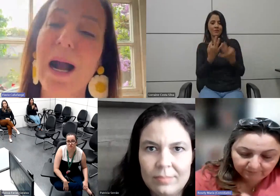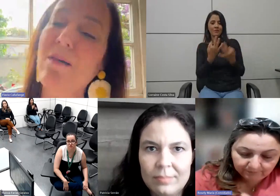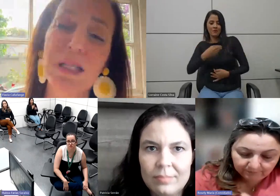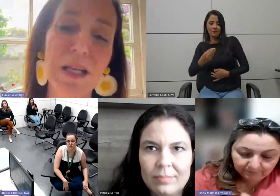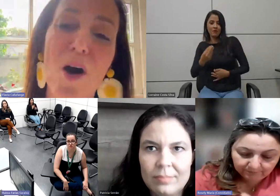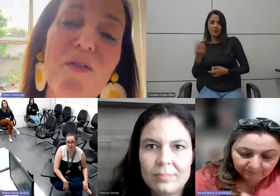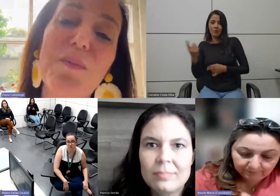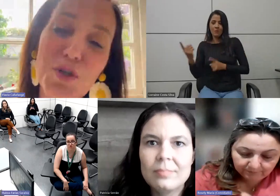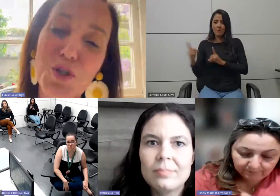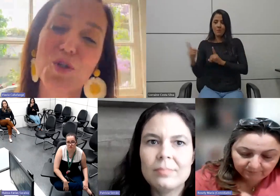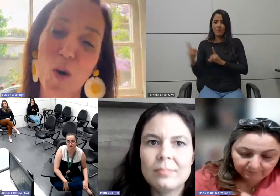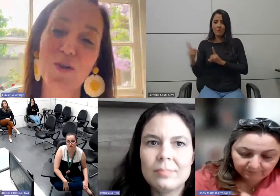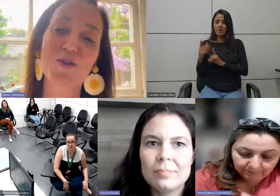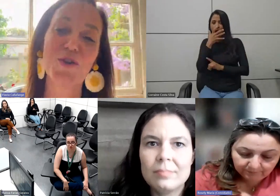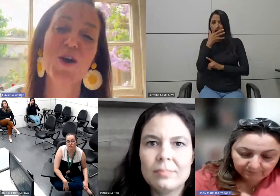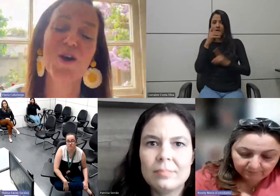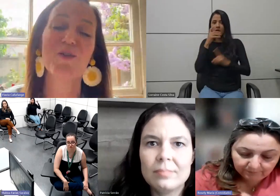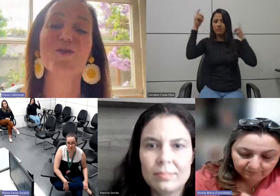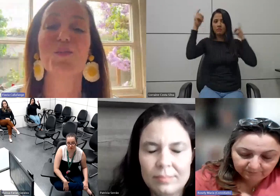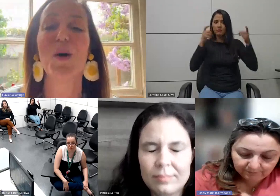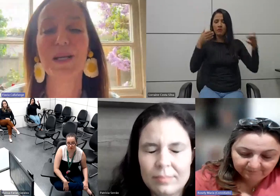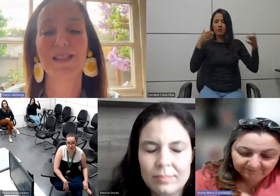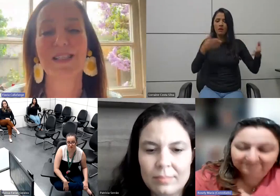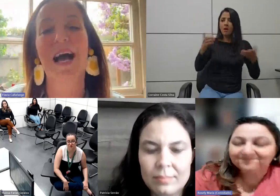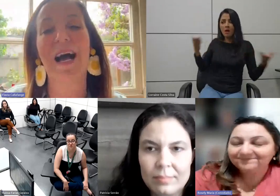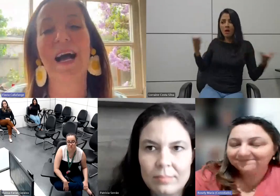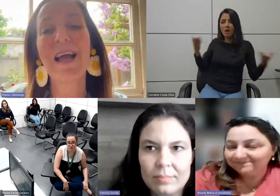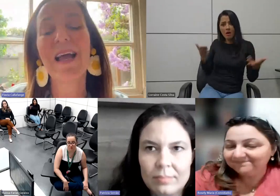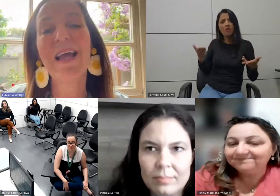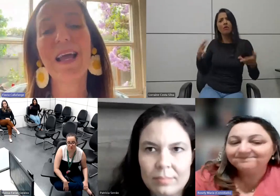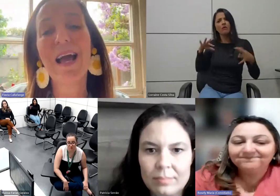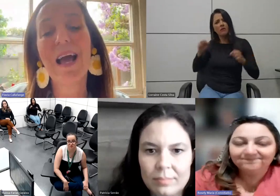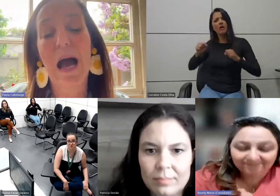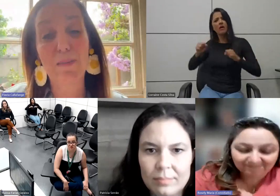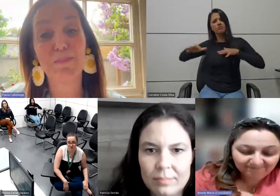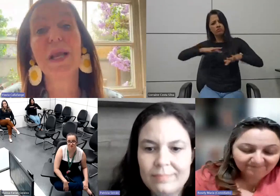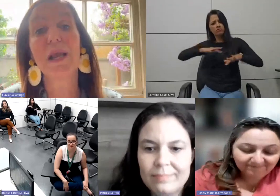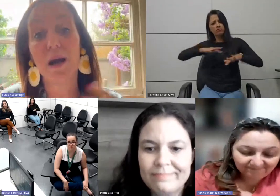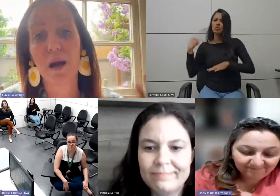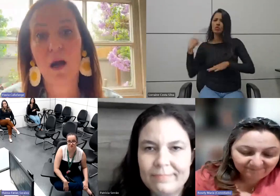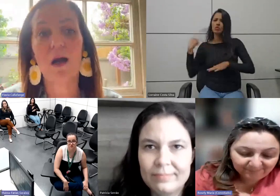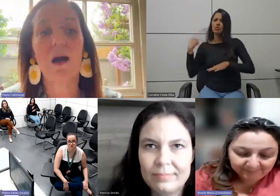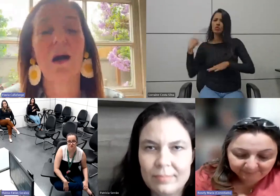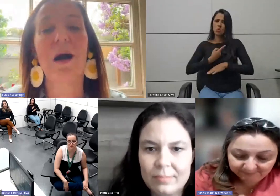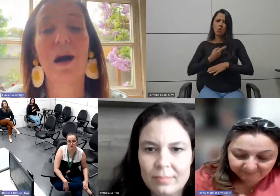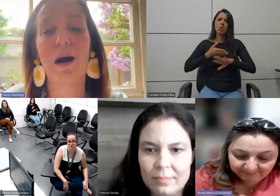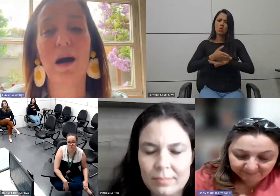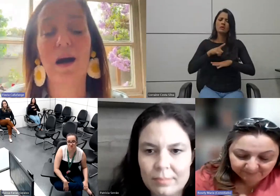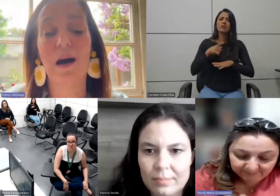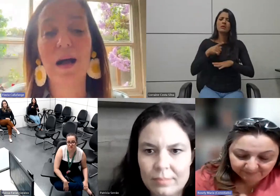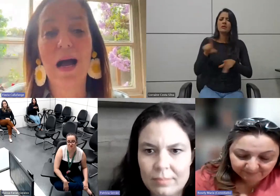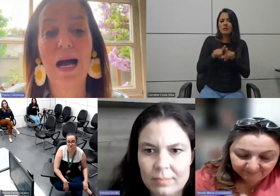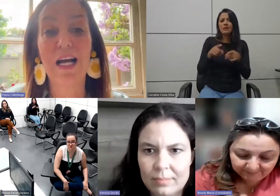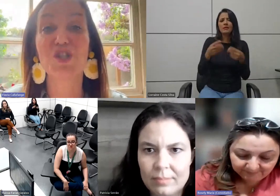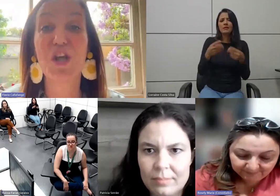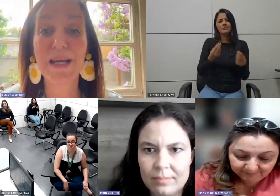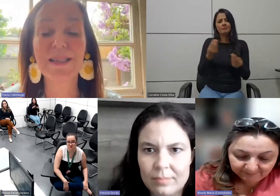preocupar com a causa não vamos todos nos mobilizar e abrir a